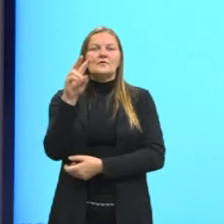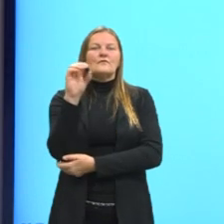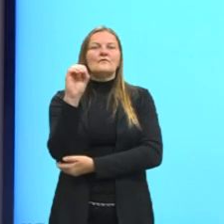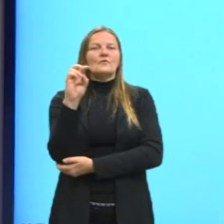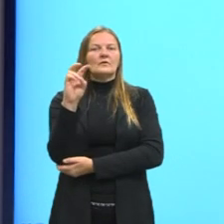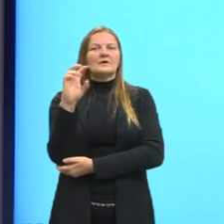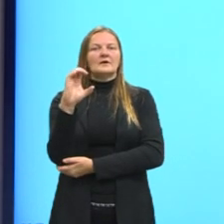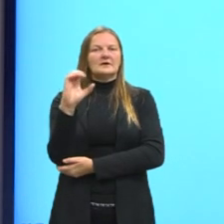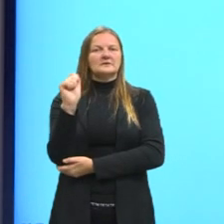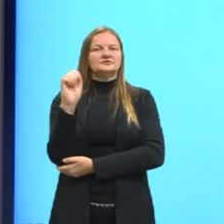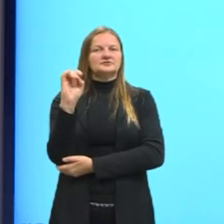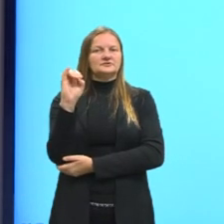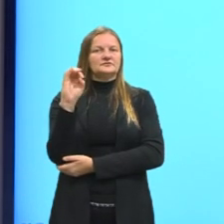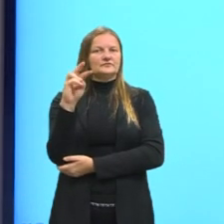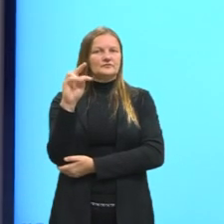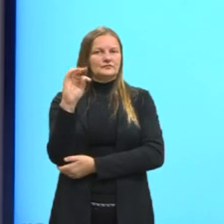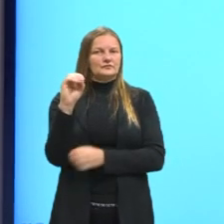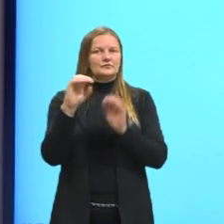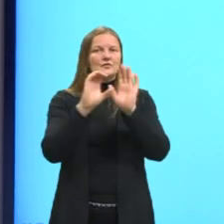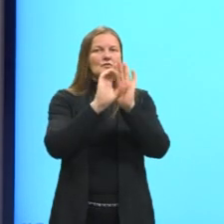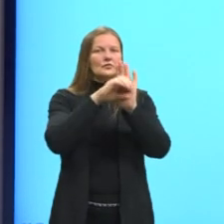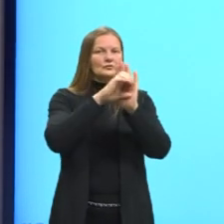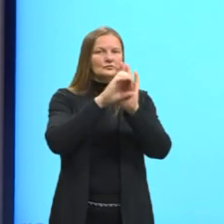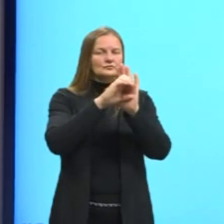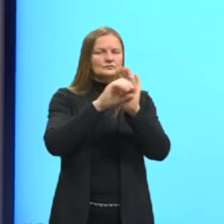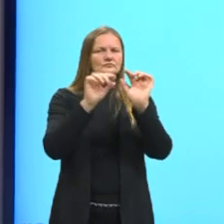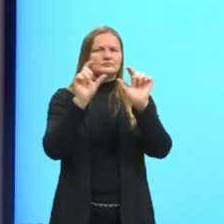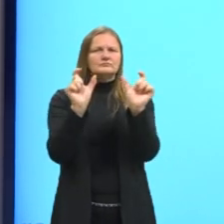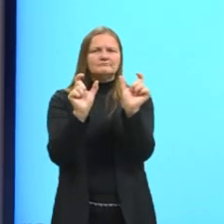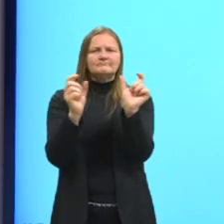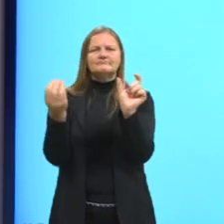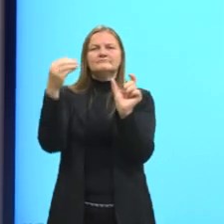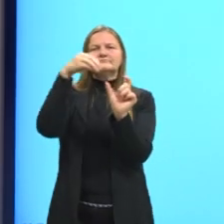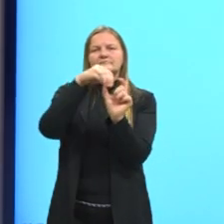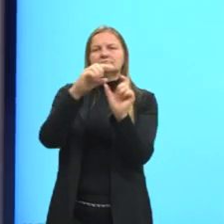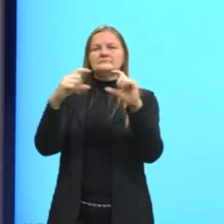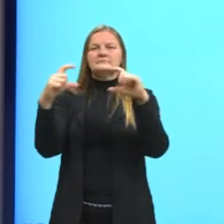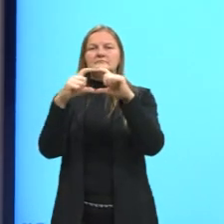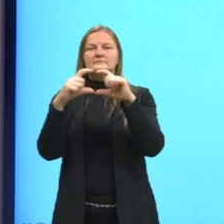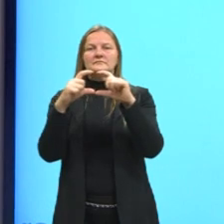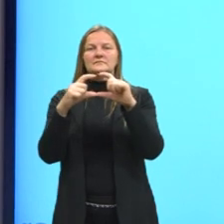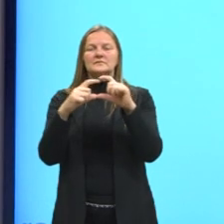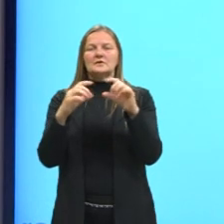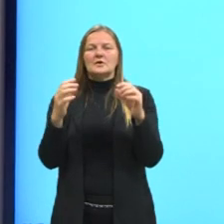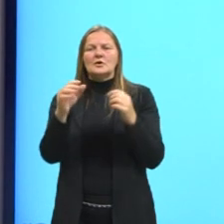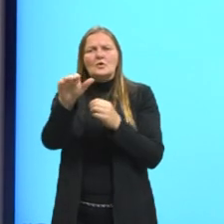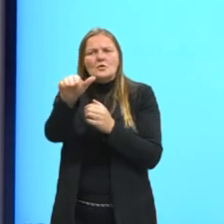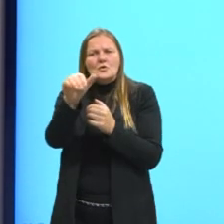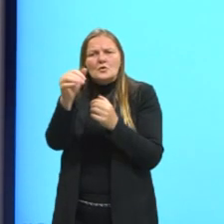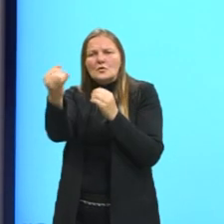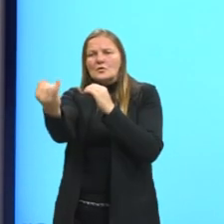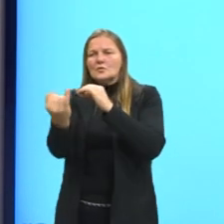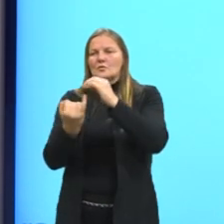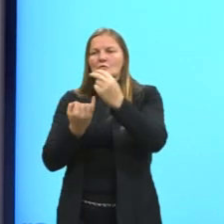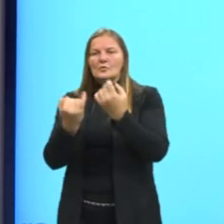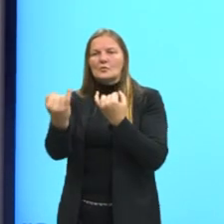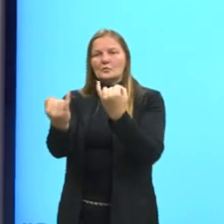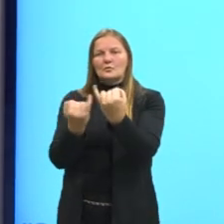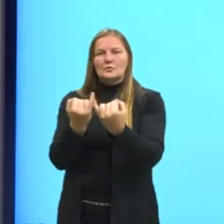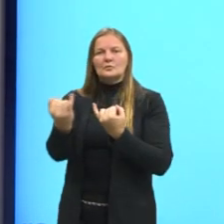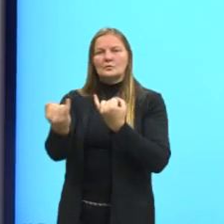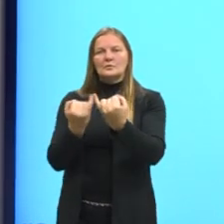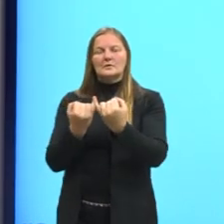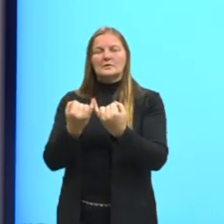o vocativo vai ser um termo que na oração é usado para chamar o interlocutor, que pode ser real